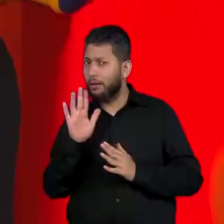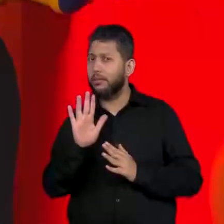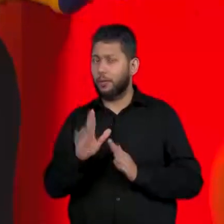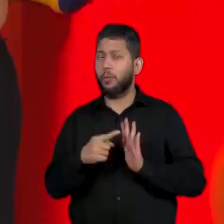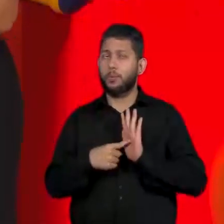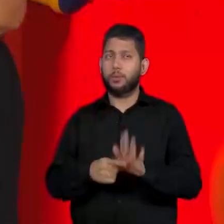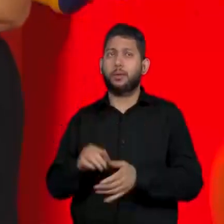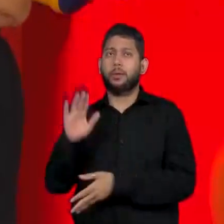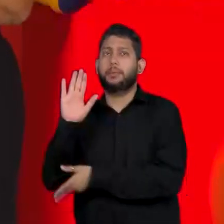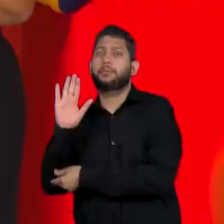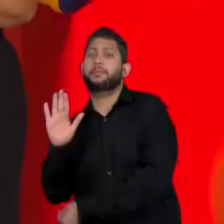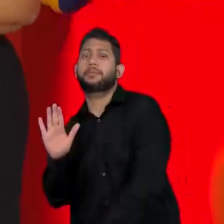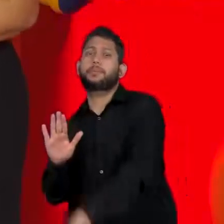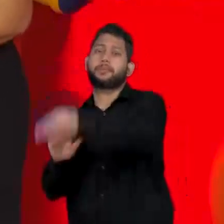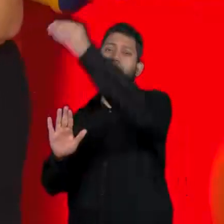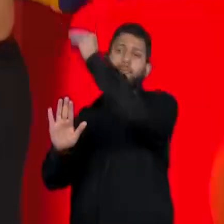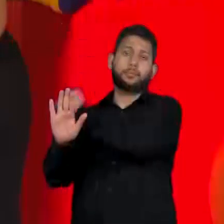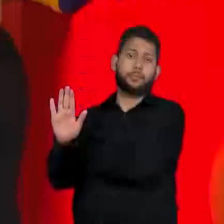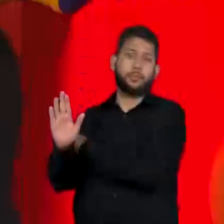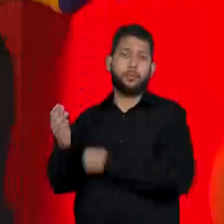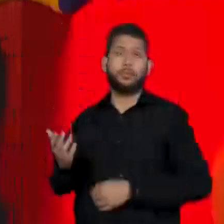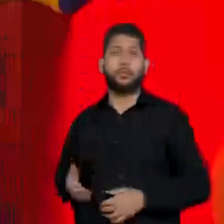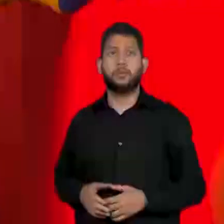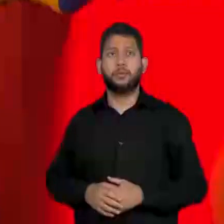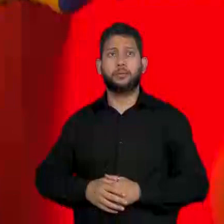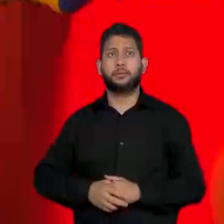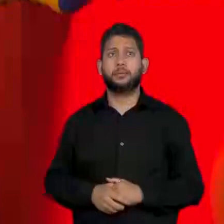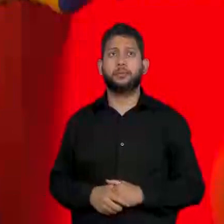Dá uma olhada no nosso segundo e-mail.